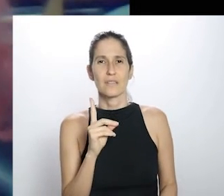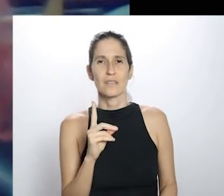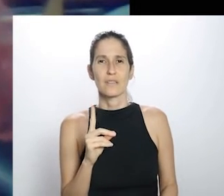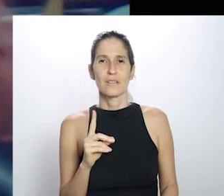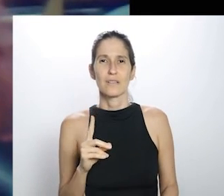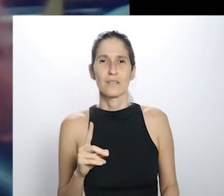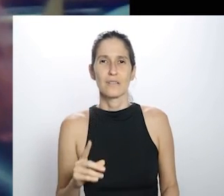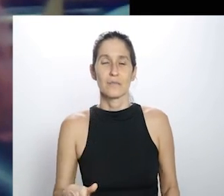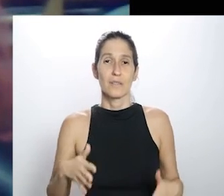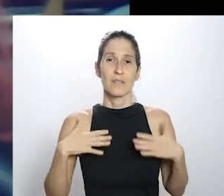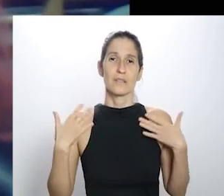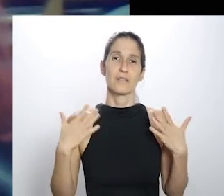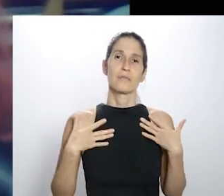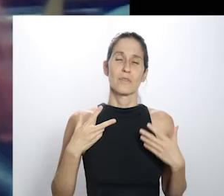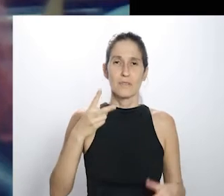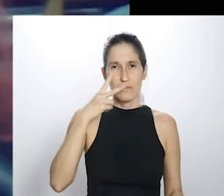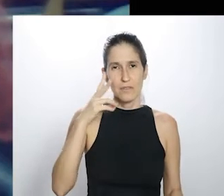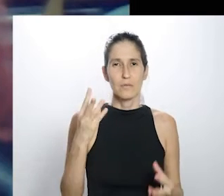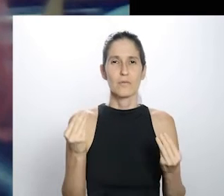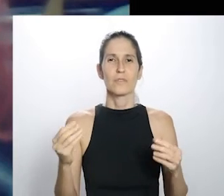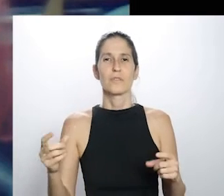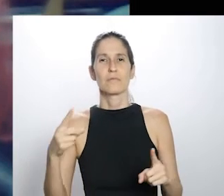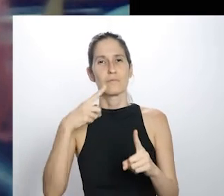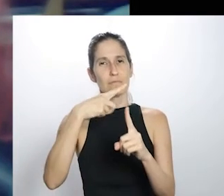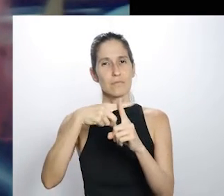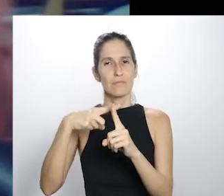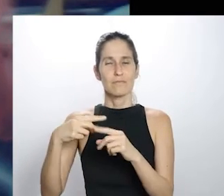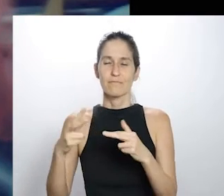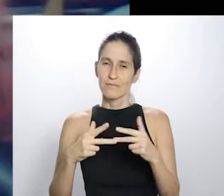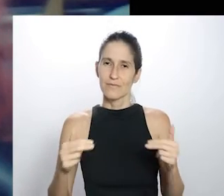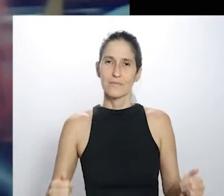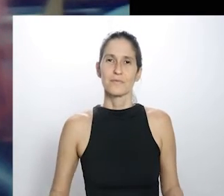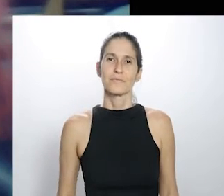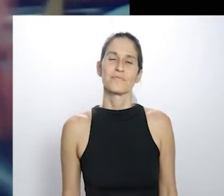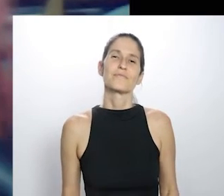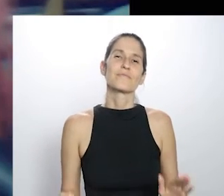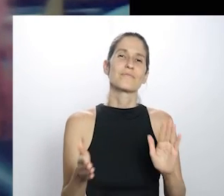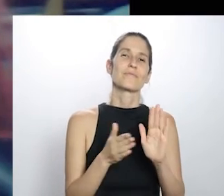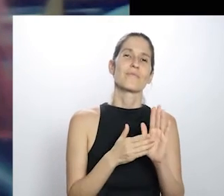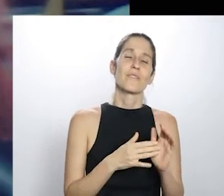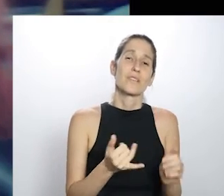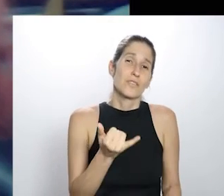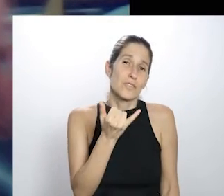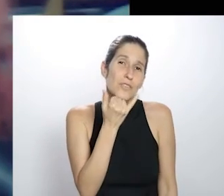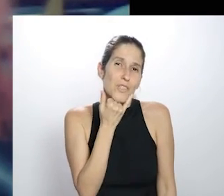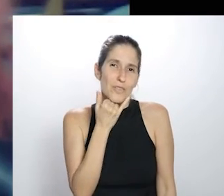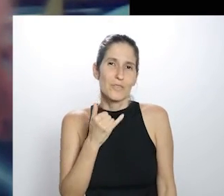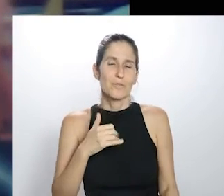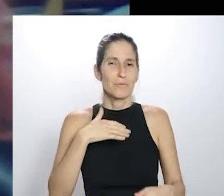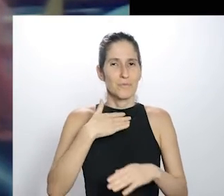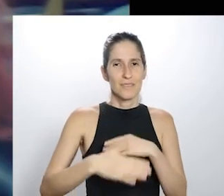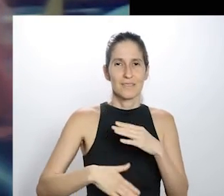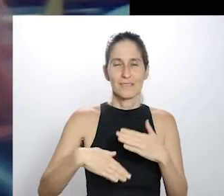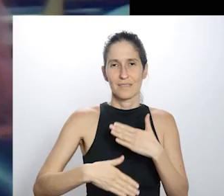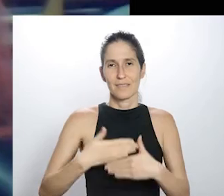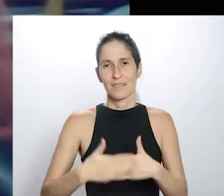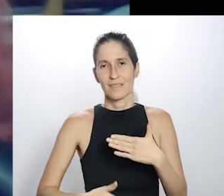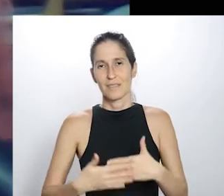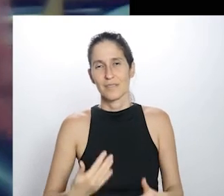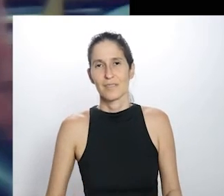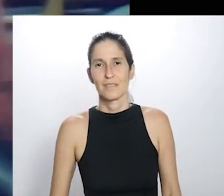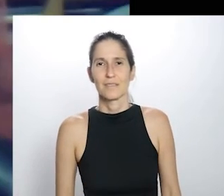entristecido com tanta droga que está acontecendo aqui nesse país. Sugestão aqui. Desculpa a intromissão.